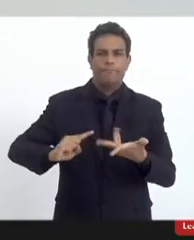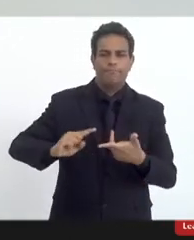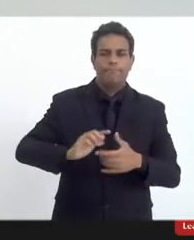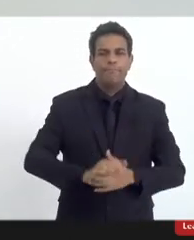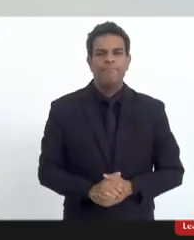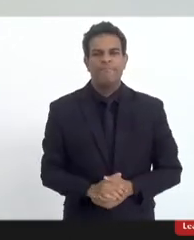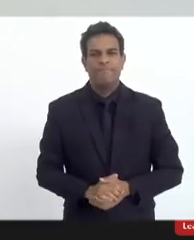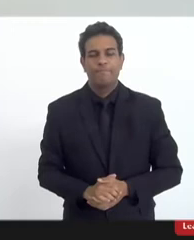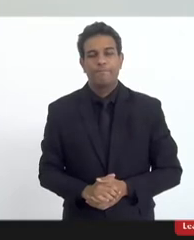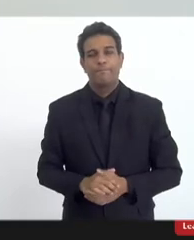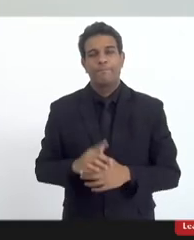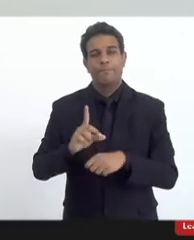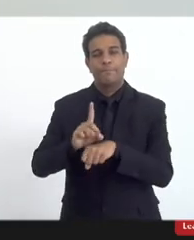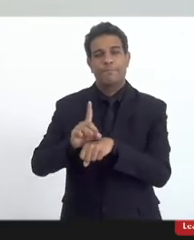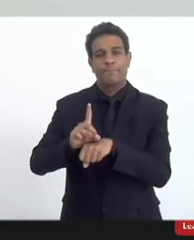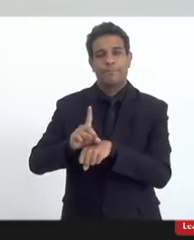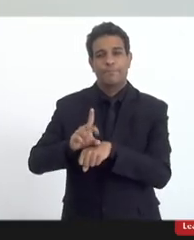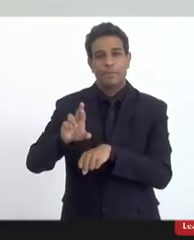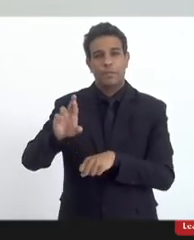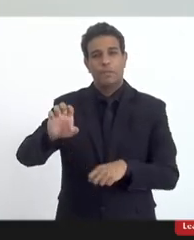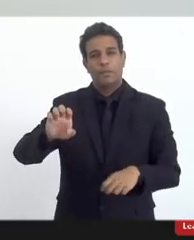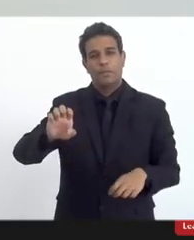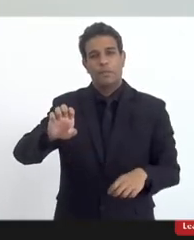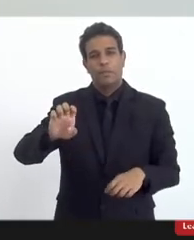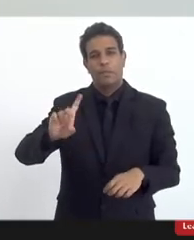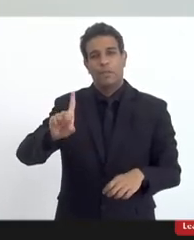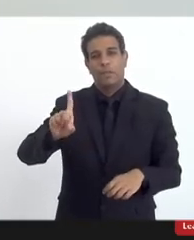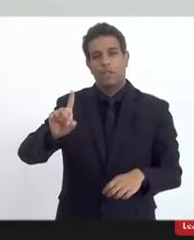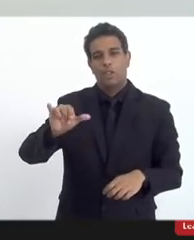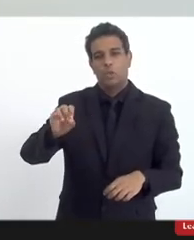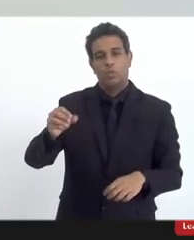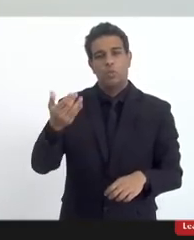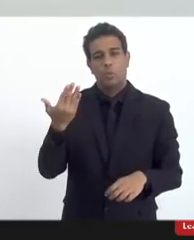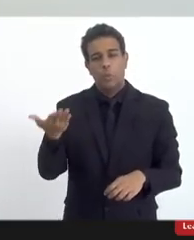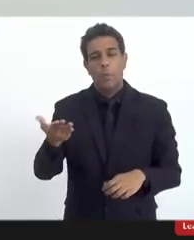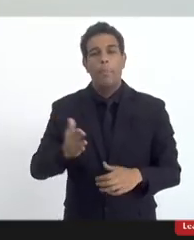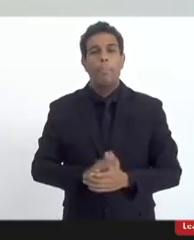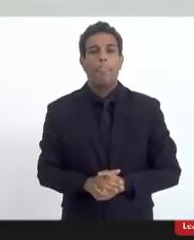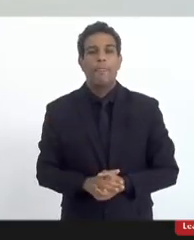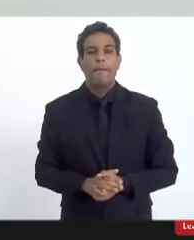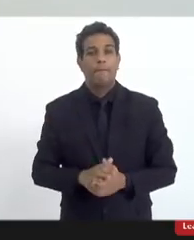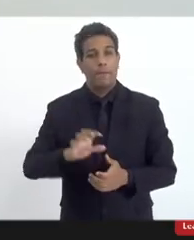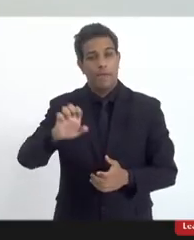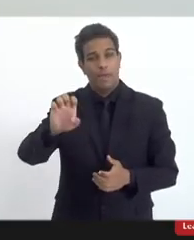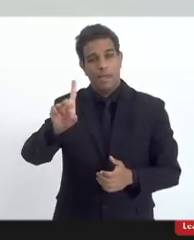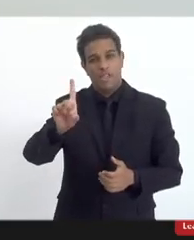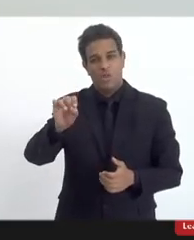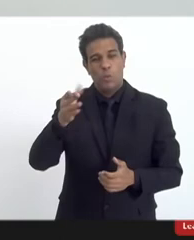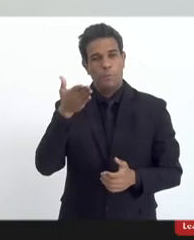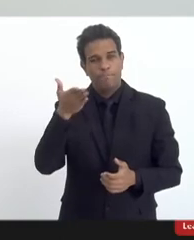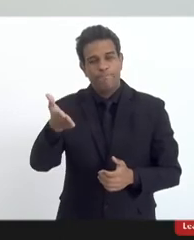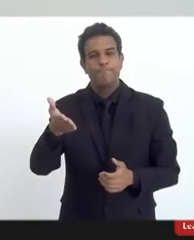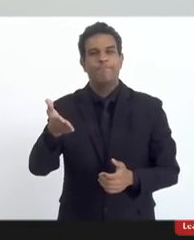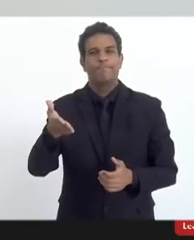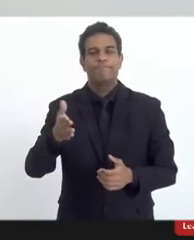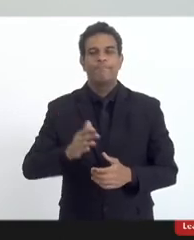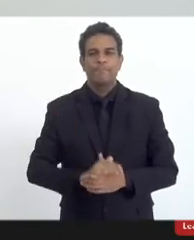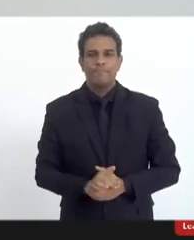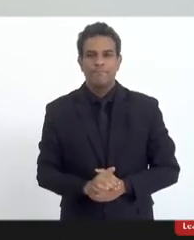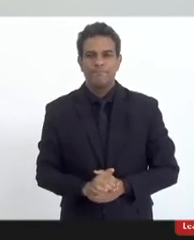Ao doutor Édio, eu achava que era o nome do meu irmão, Hélio, mas é Édio, Édio da Silva,